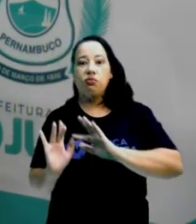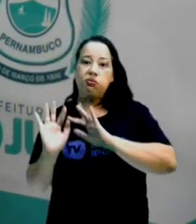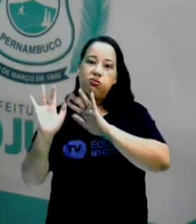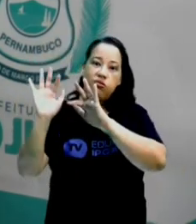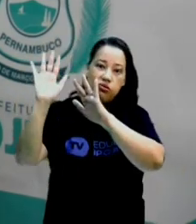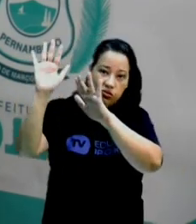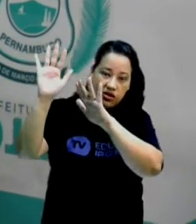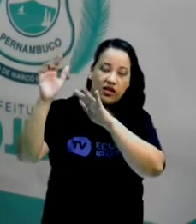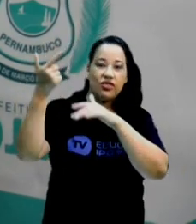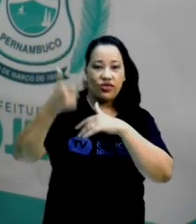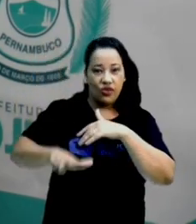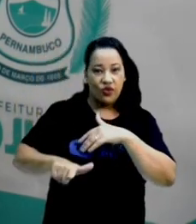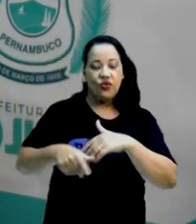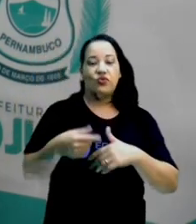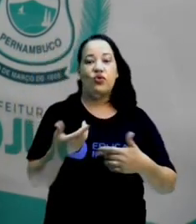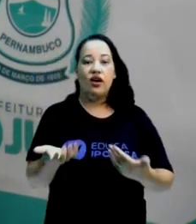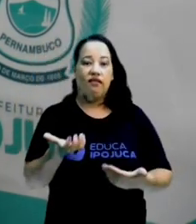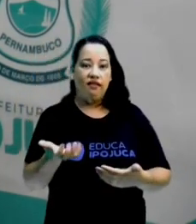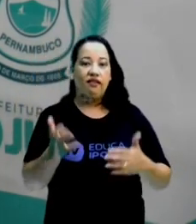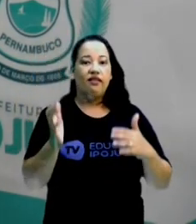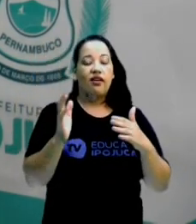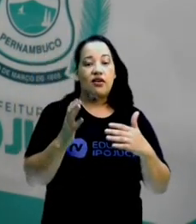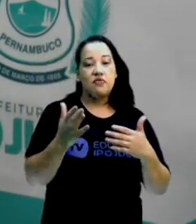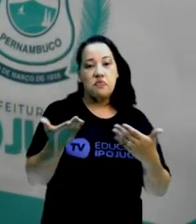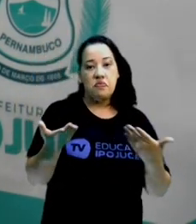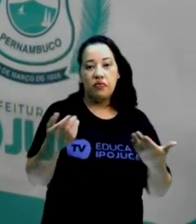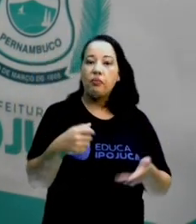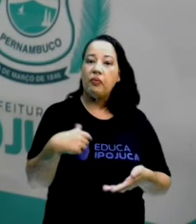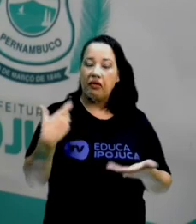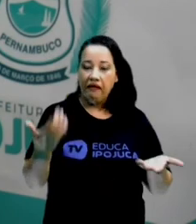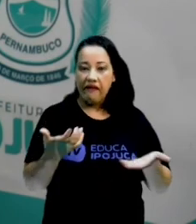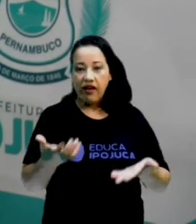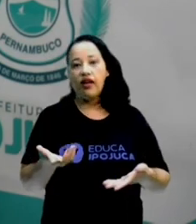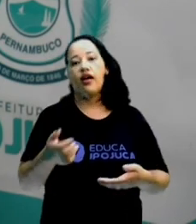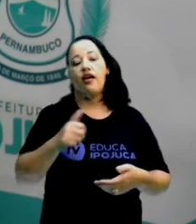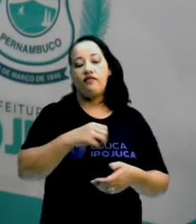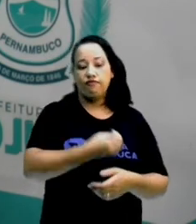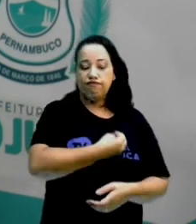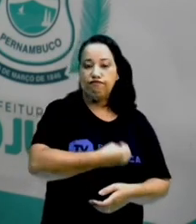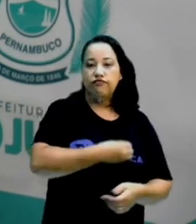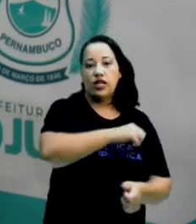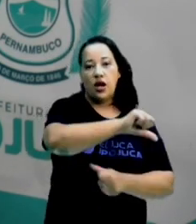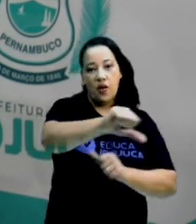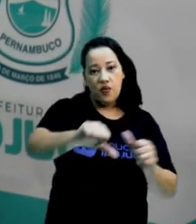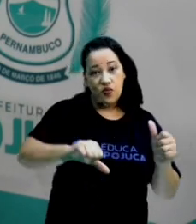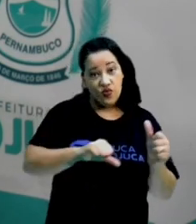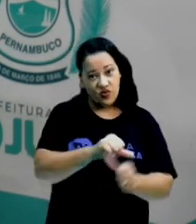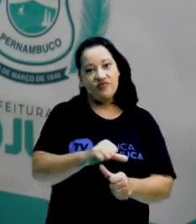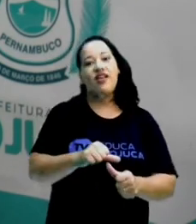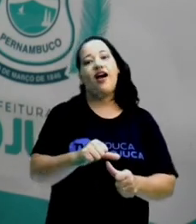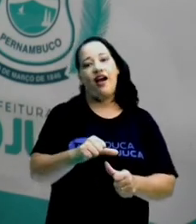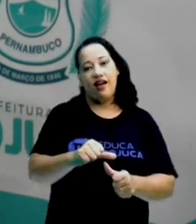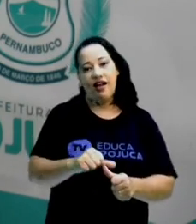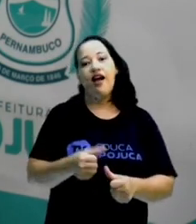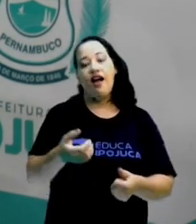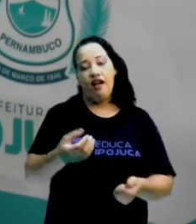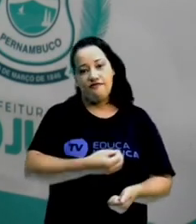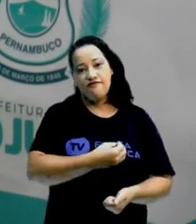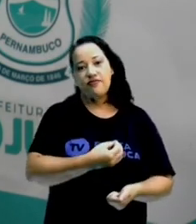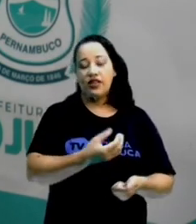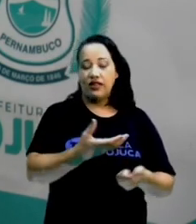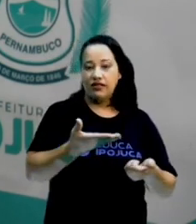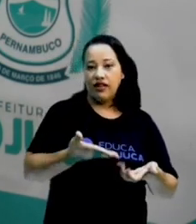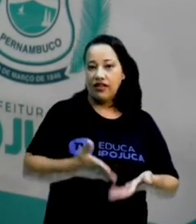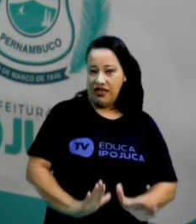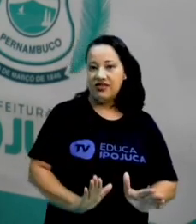certo? Para poder tentar a melhoria de vida na sua terrinha. Certo, pessoal?